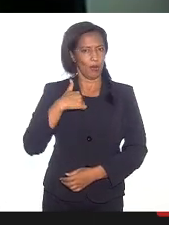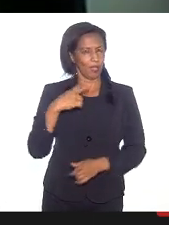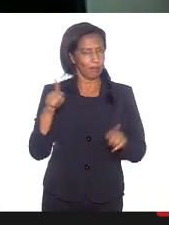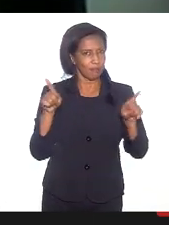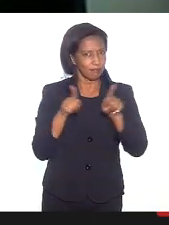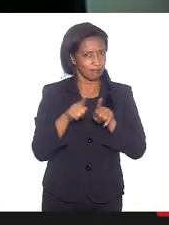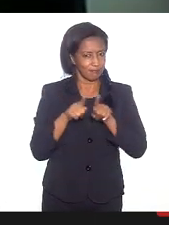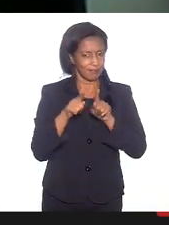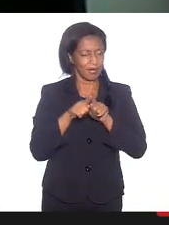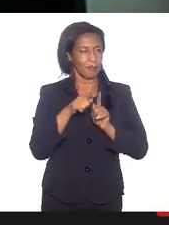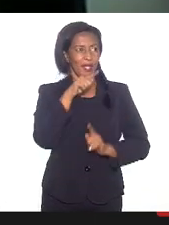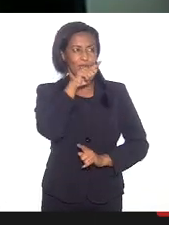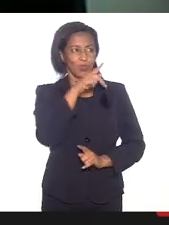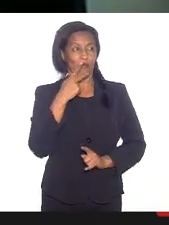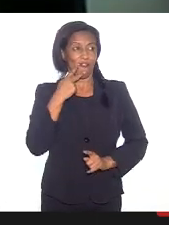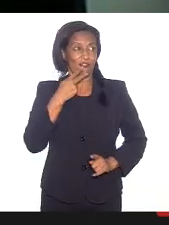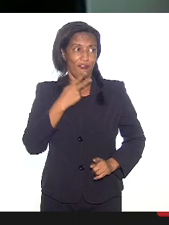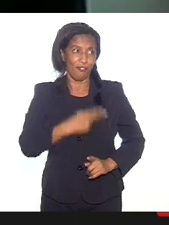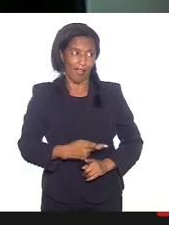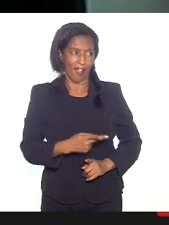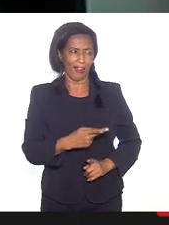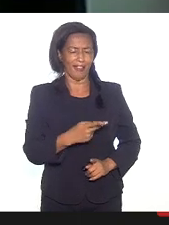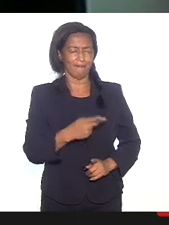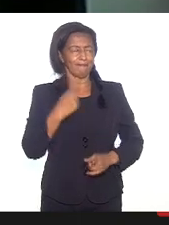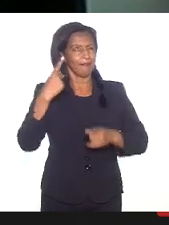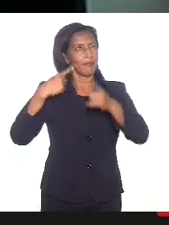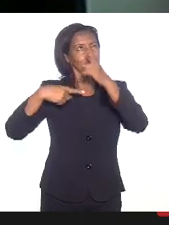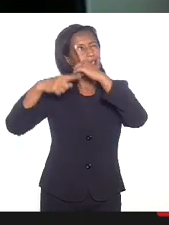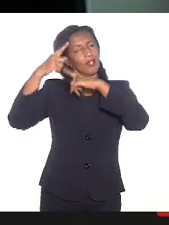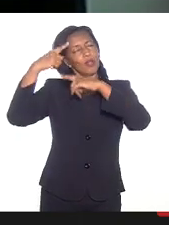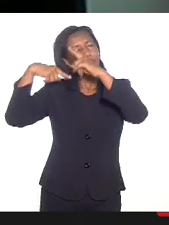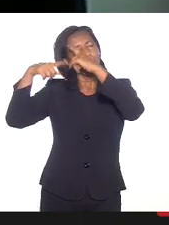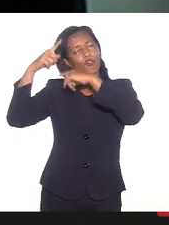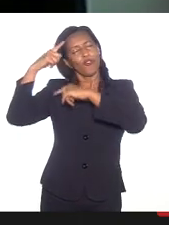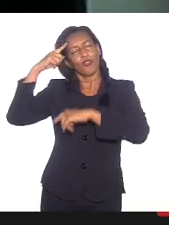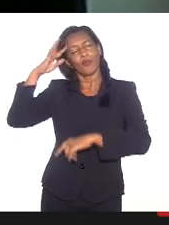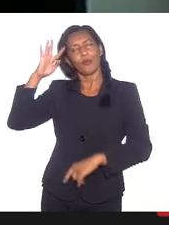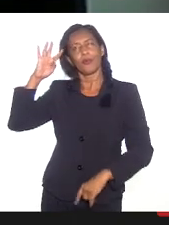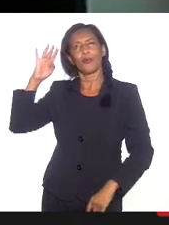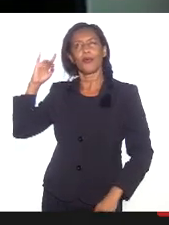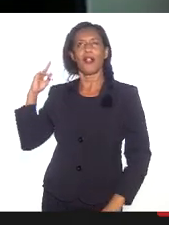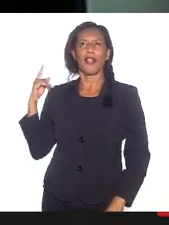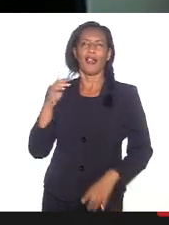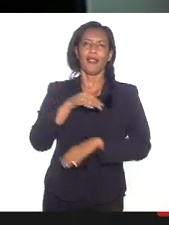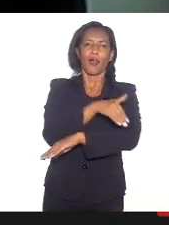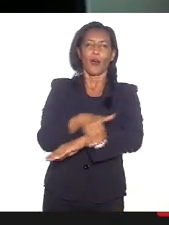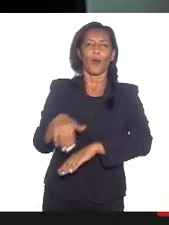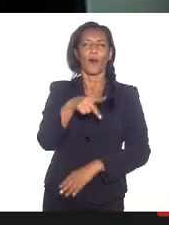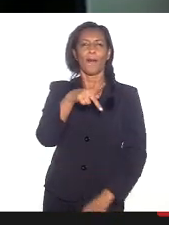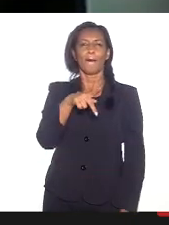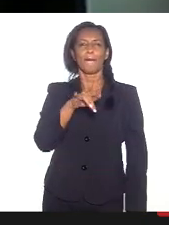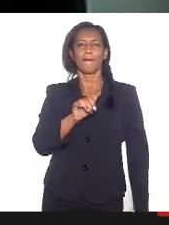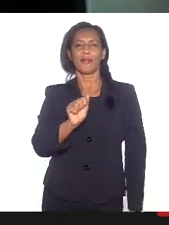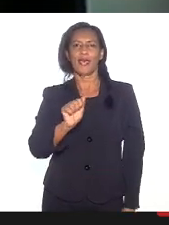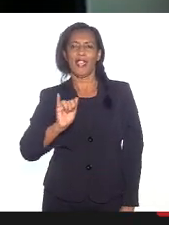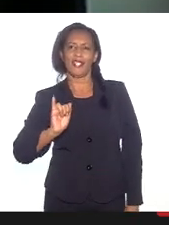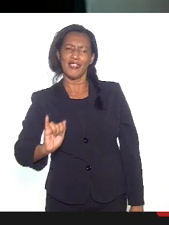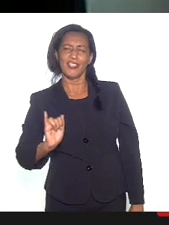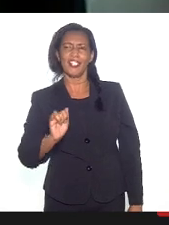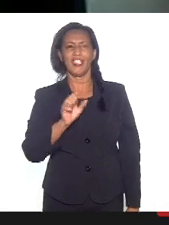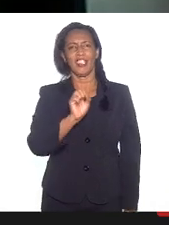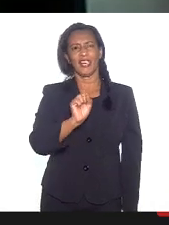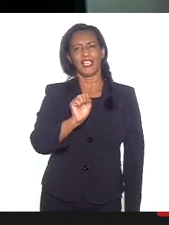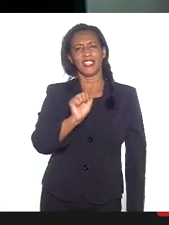aqui que a senhora falava e eu voltei lá para as ruas, para a rua Piaí, para a rua Santiago, quando a gente